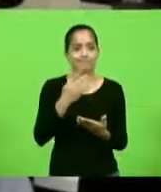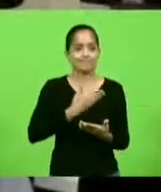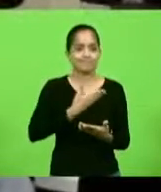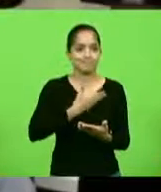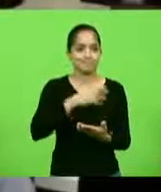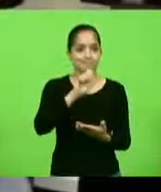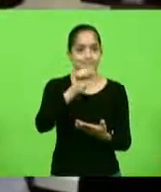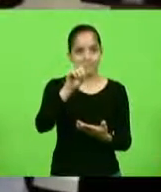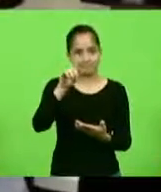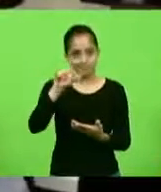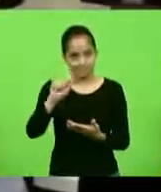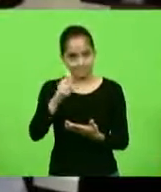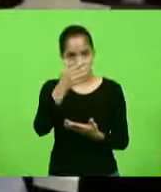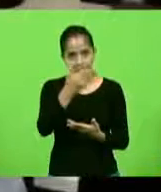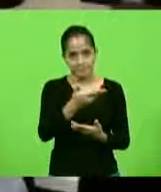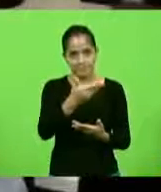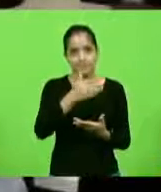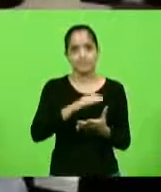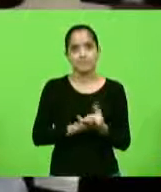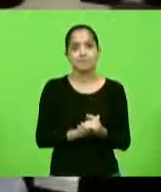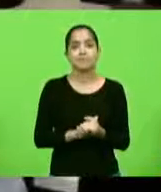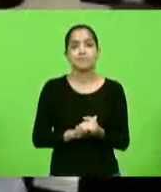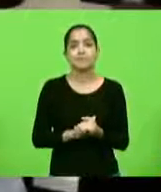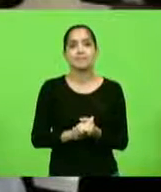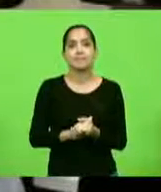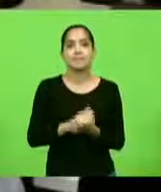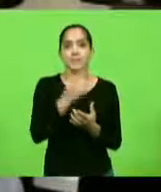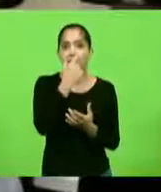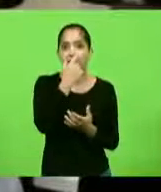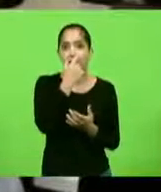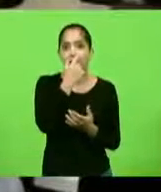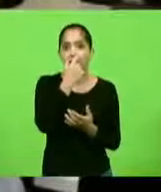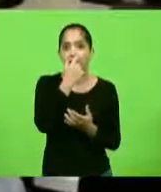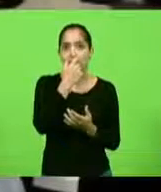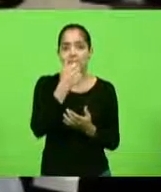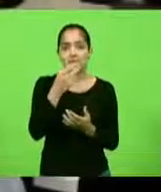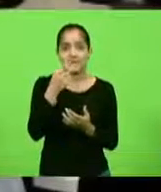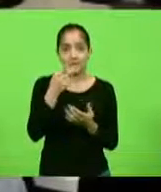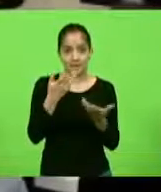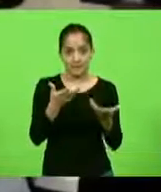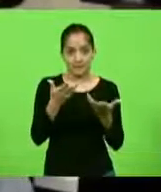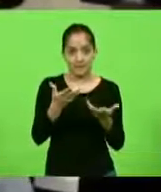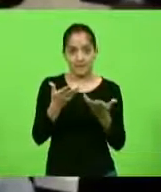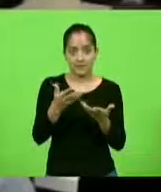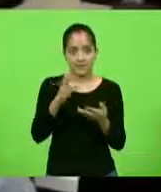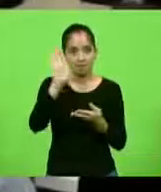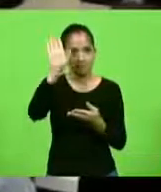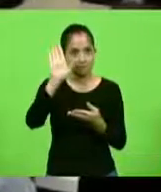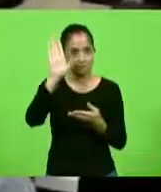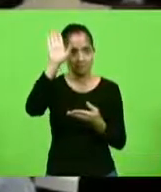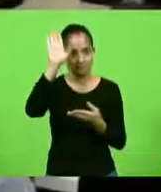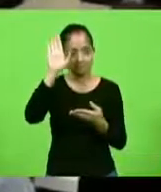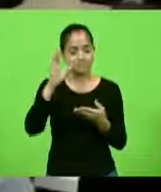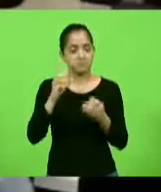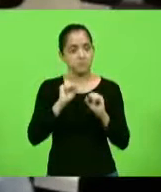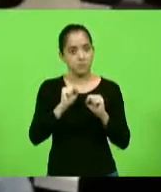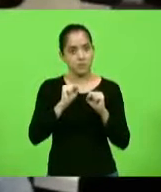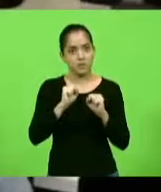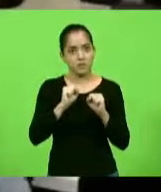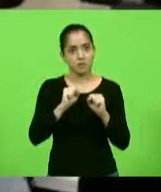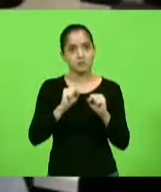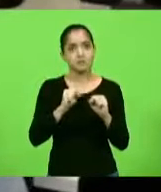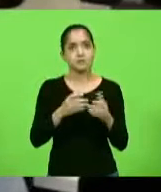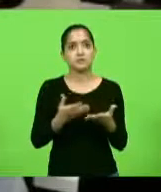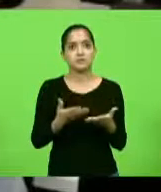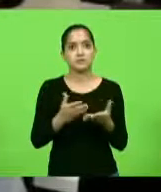está aparecendo em... Que a gente chama de full screen. Quer falar alguma coisa? O aparte lhe é concedido, minha grande